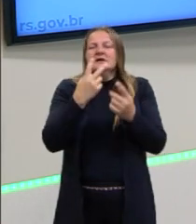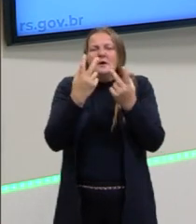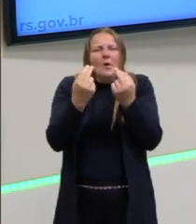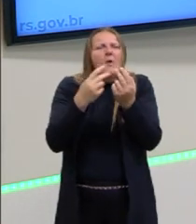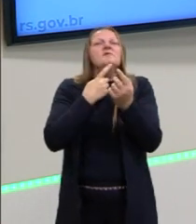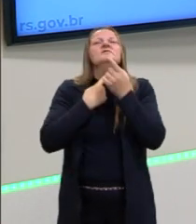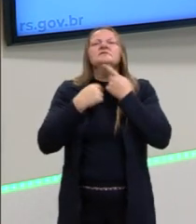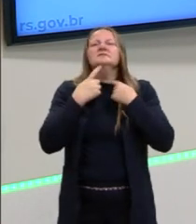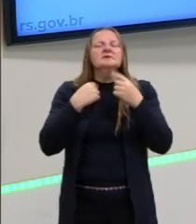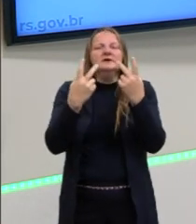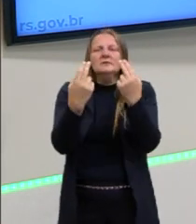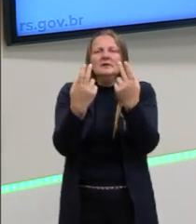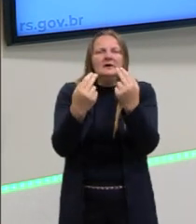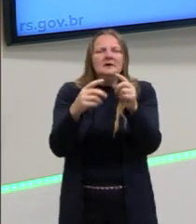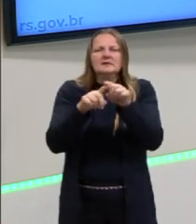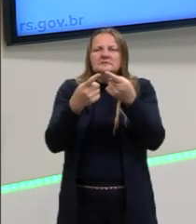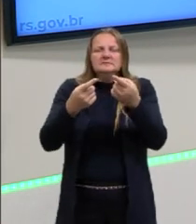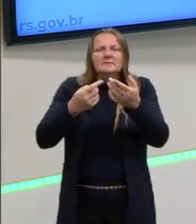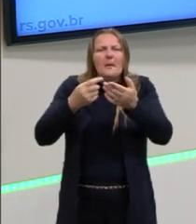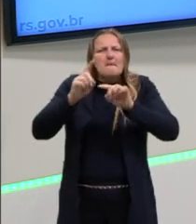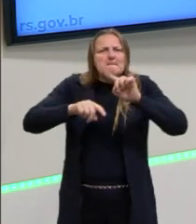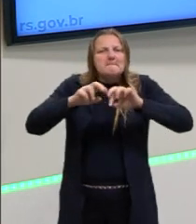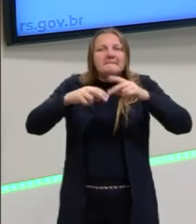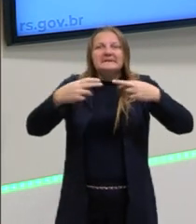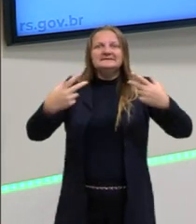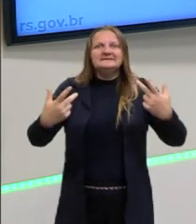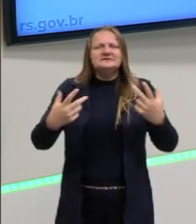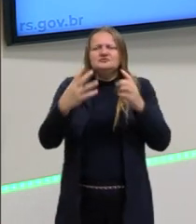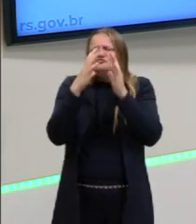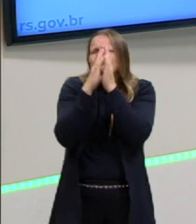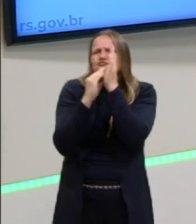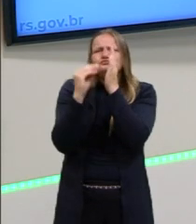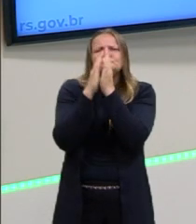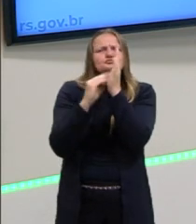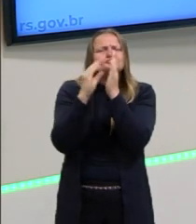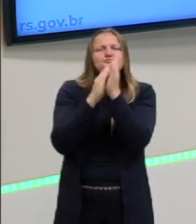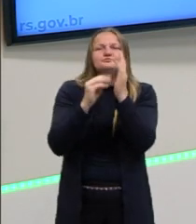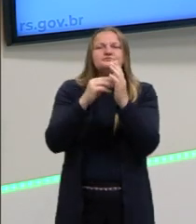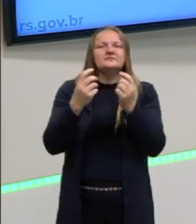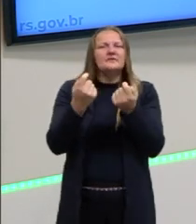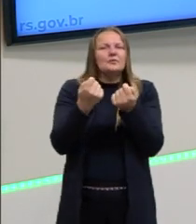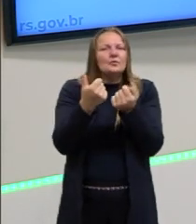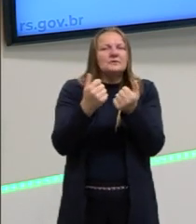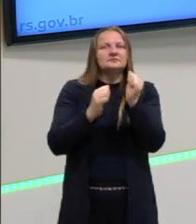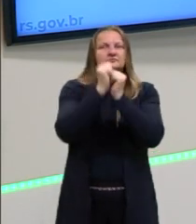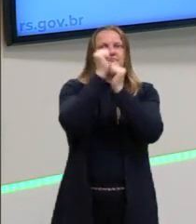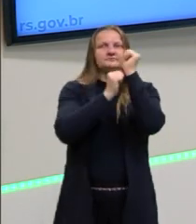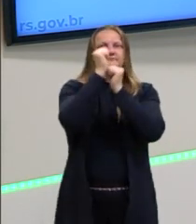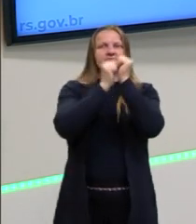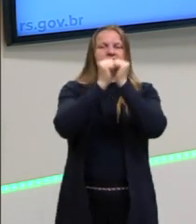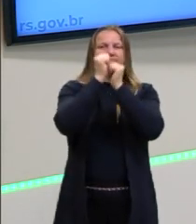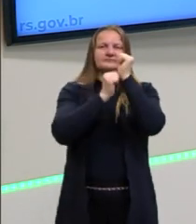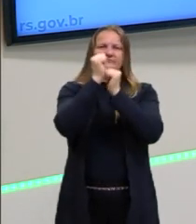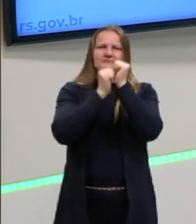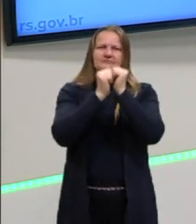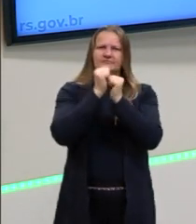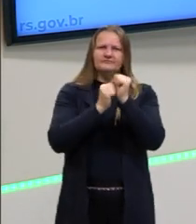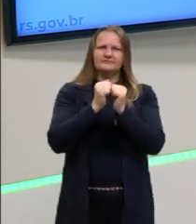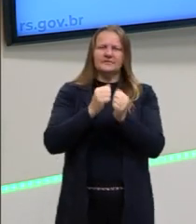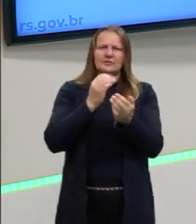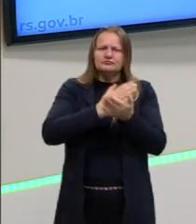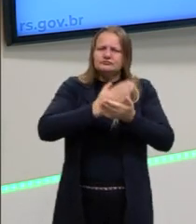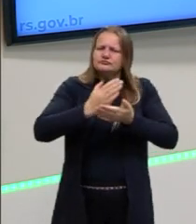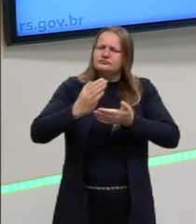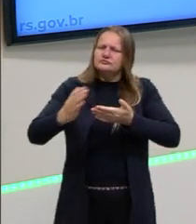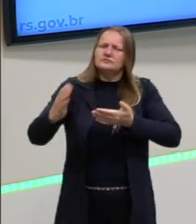consumimos produtos muito semelhantes, que é como uma indústria, como uma indústria em série